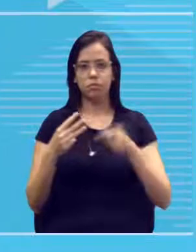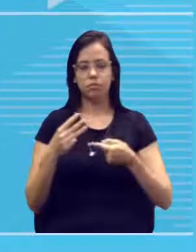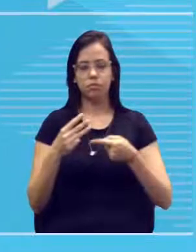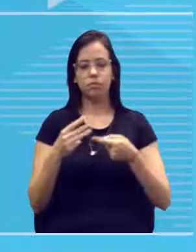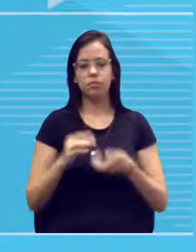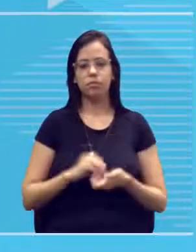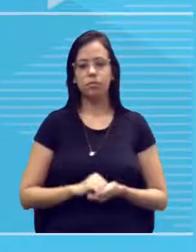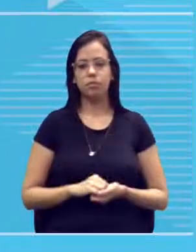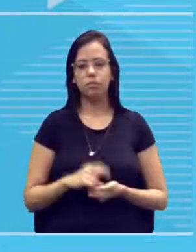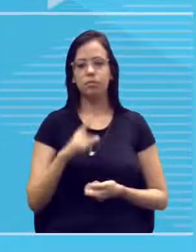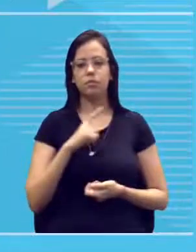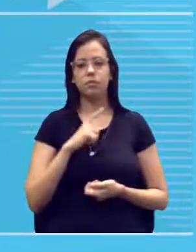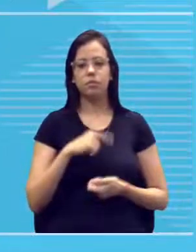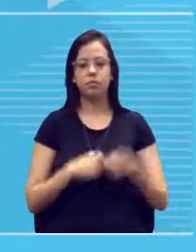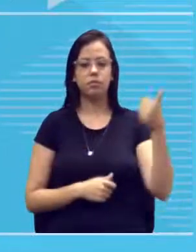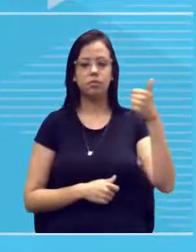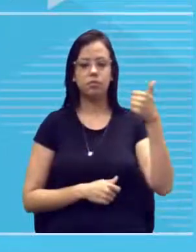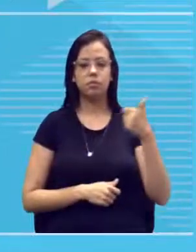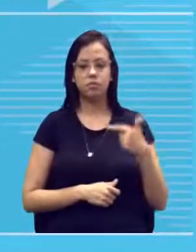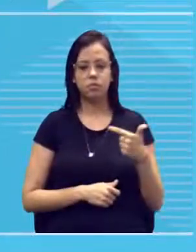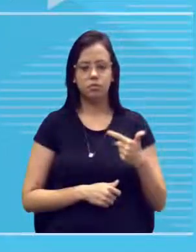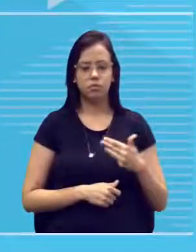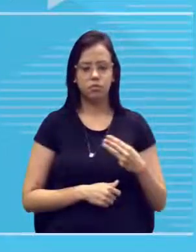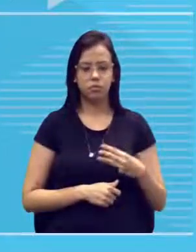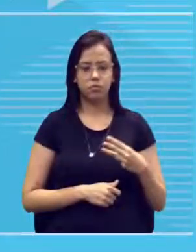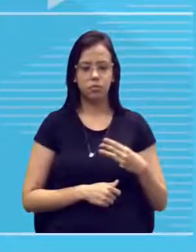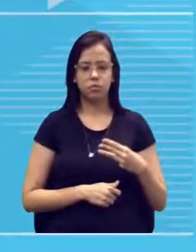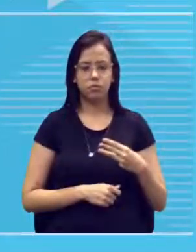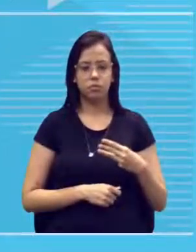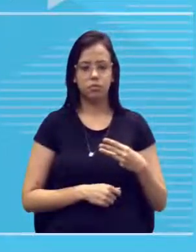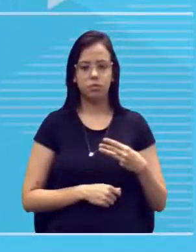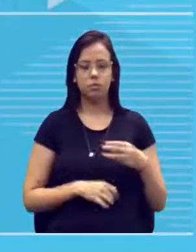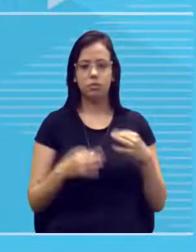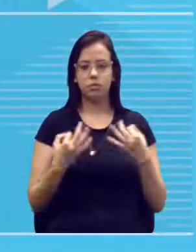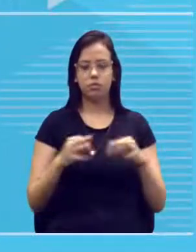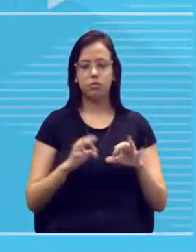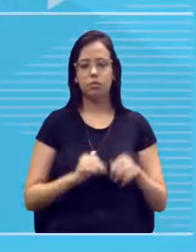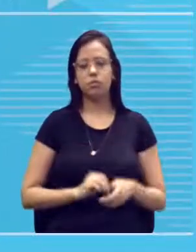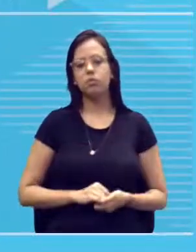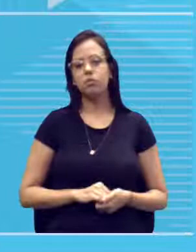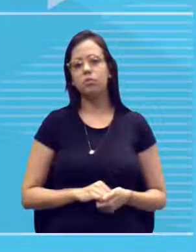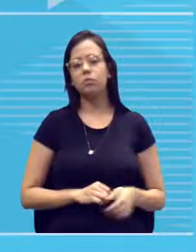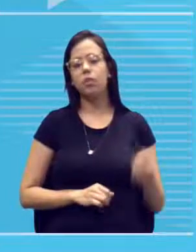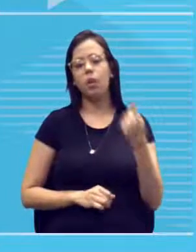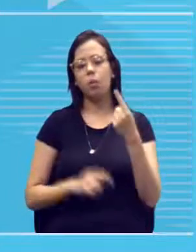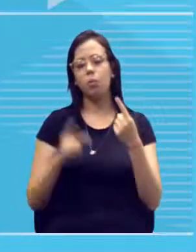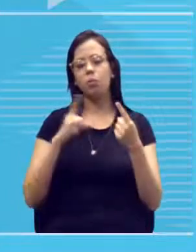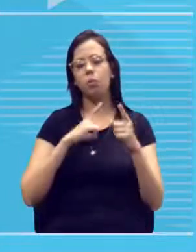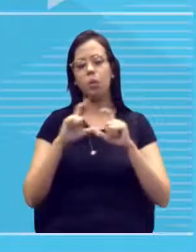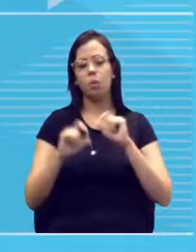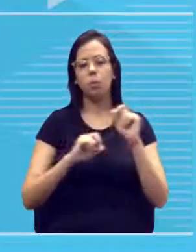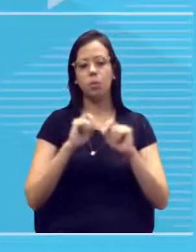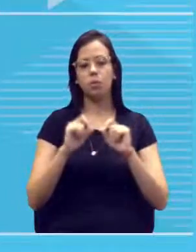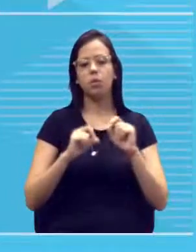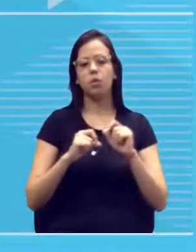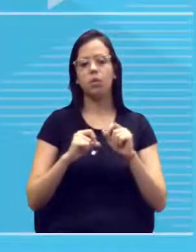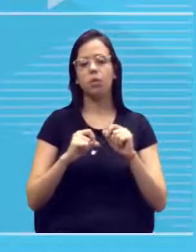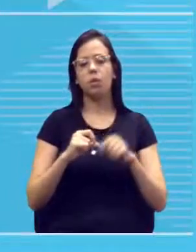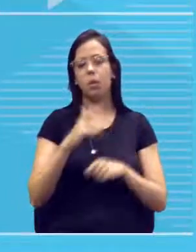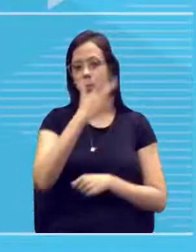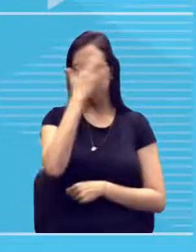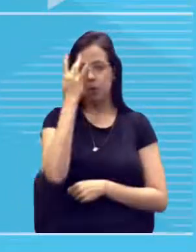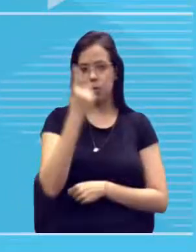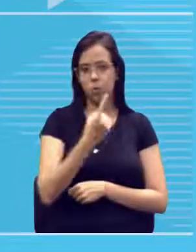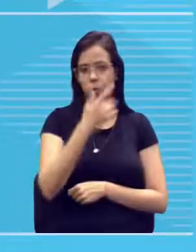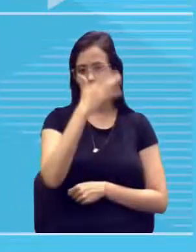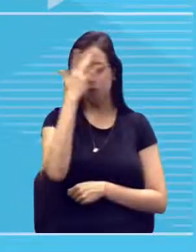Filiação 1, filiação 2 e filiação 3, tá? Lá na 1, a gente vai ter os indivíduos 1 e 2, tá?